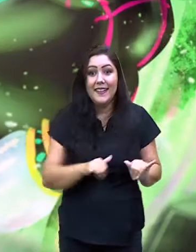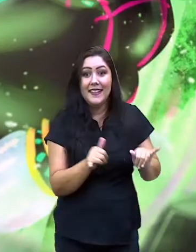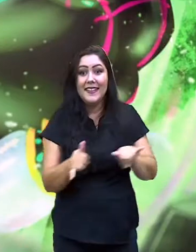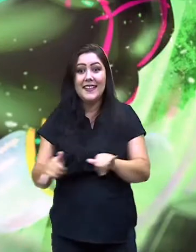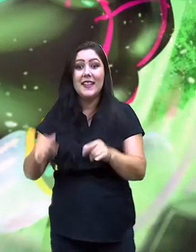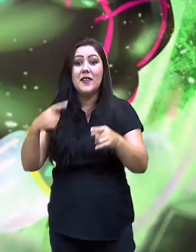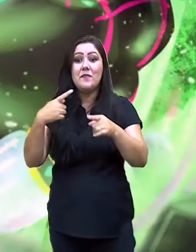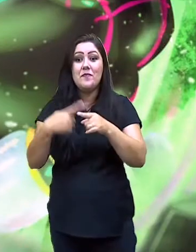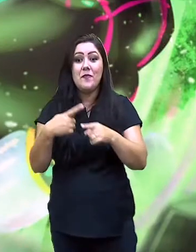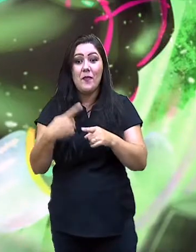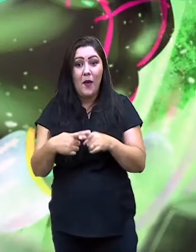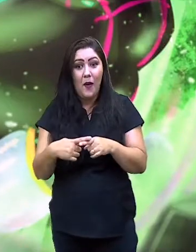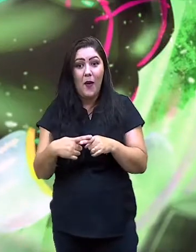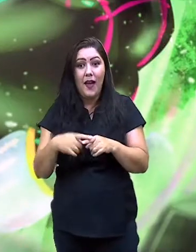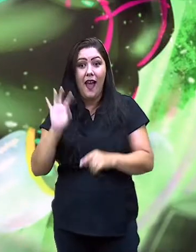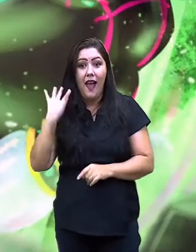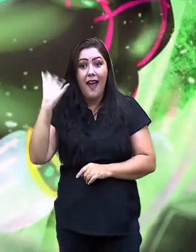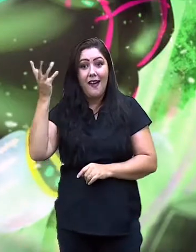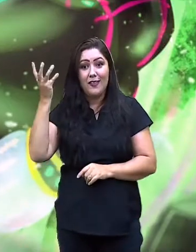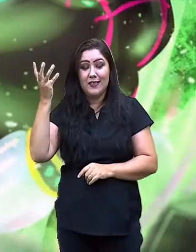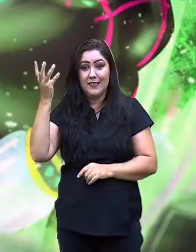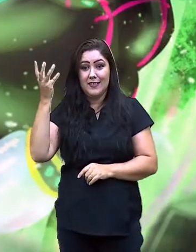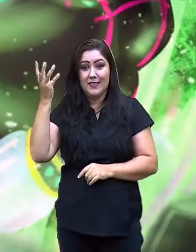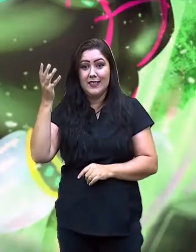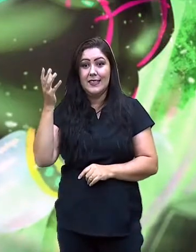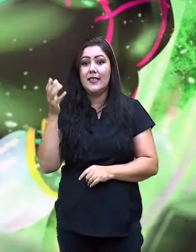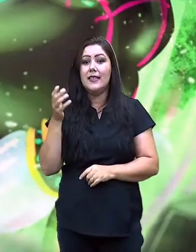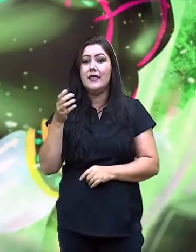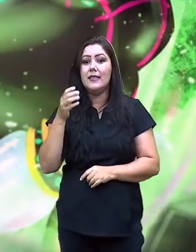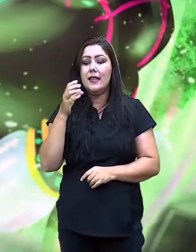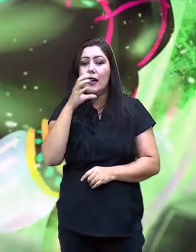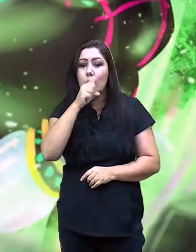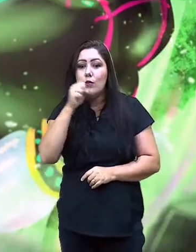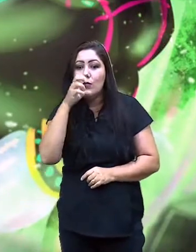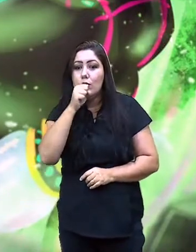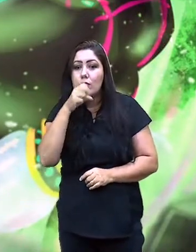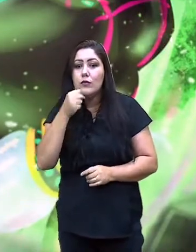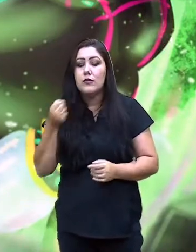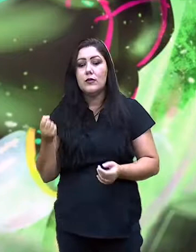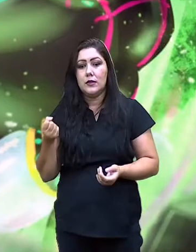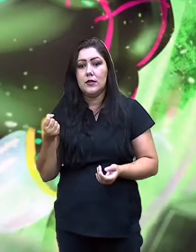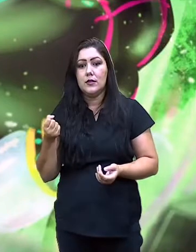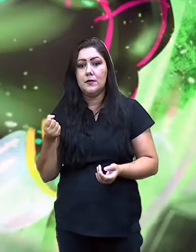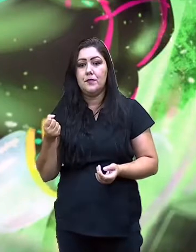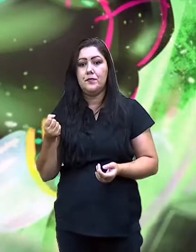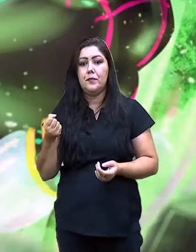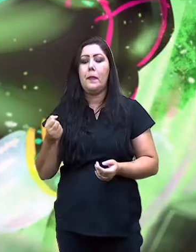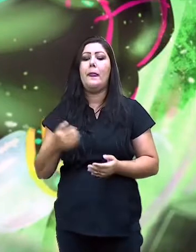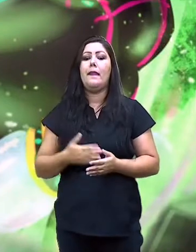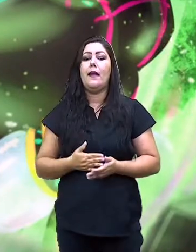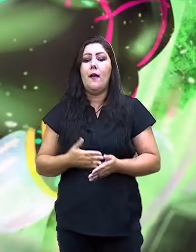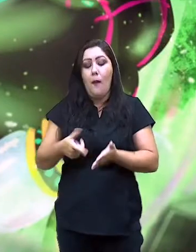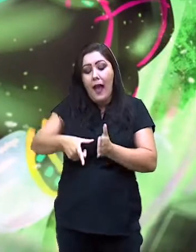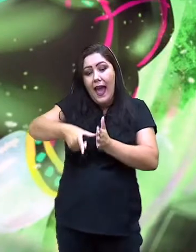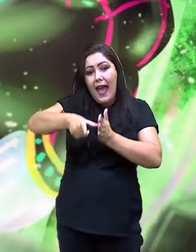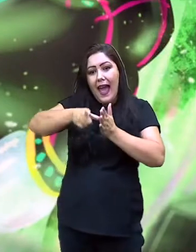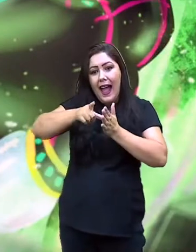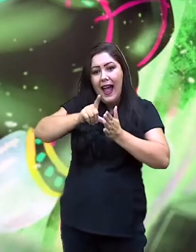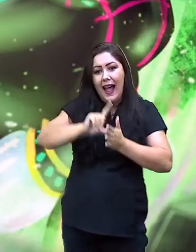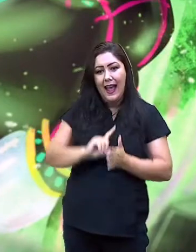sábado o sábado da Aleluia como é conhecido o sábado que antecede a Páscoa